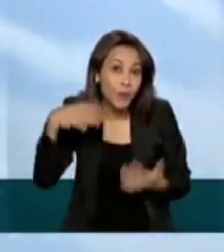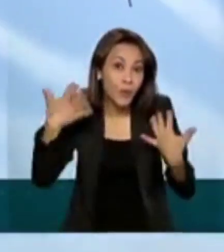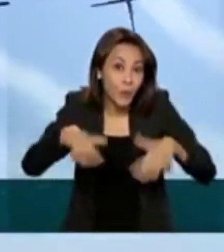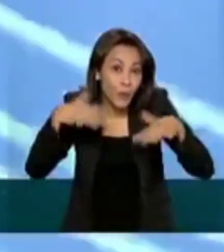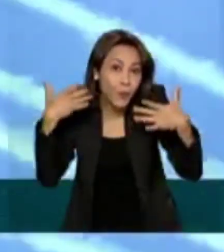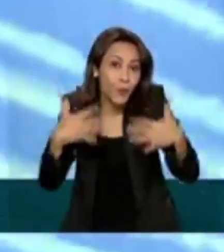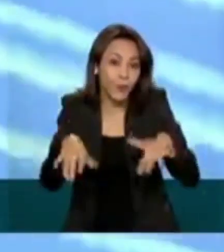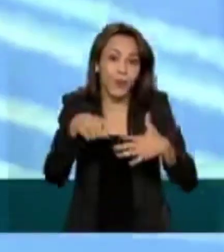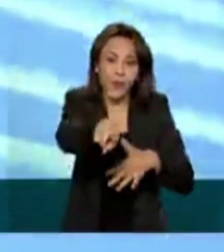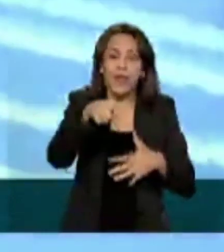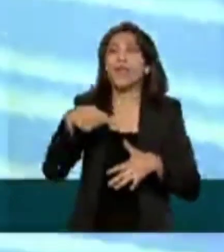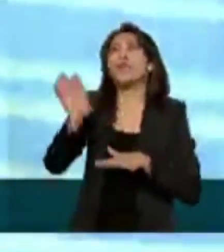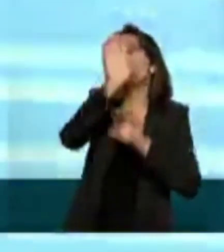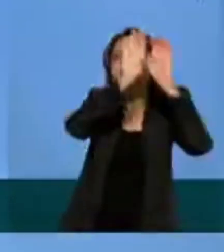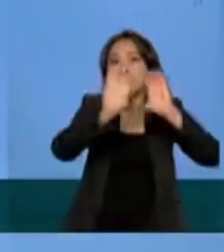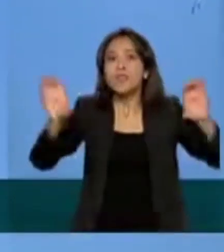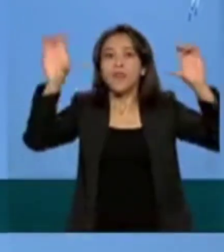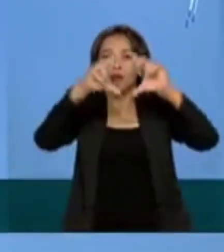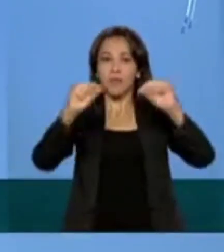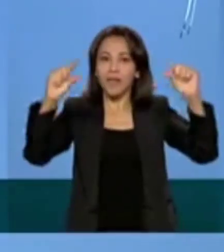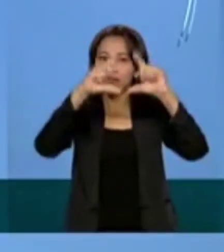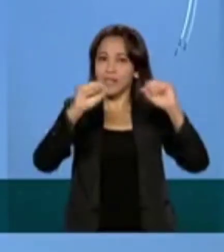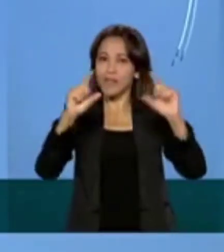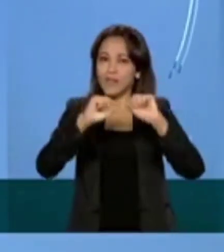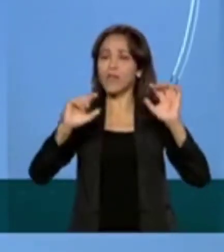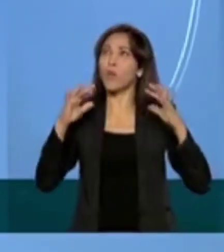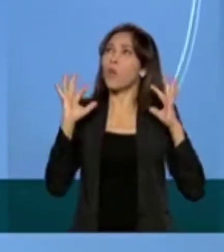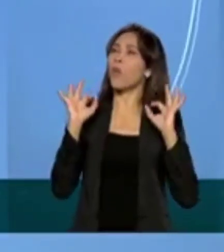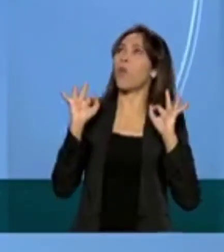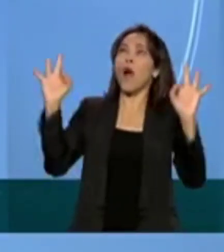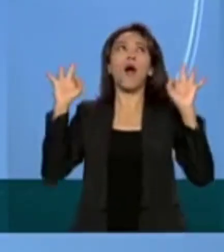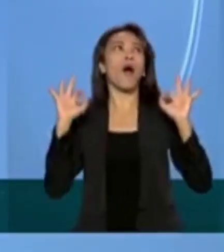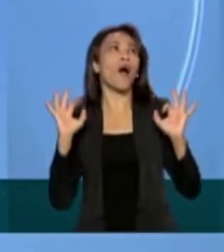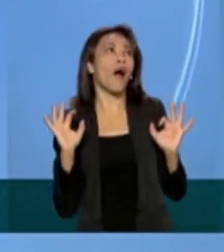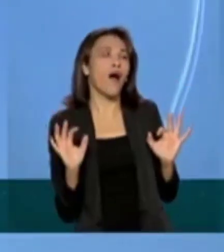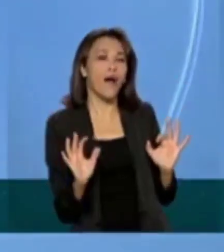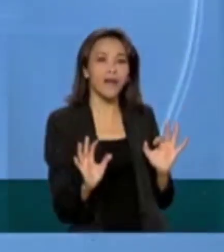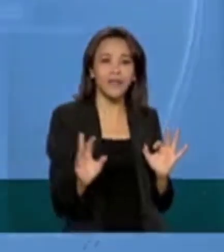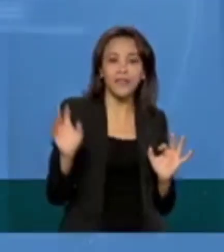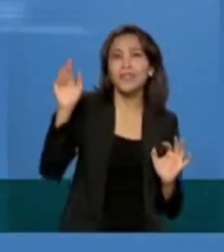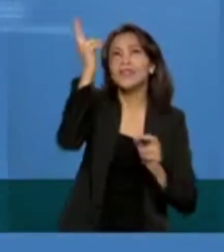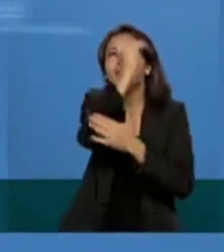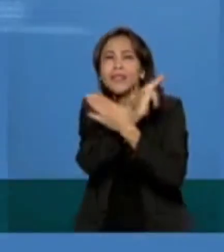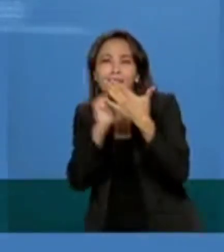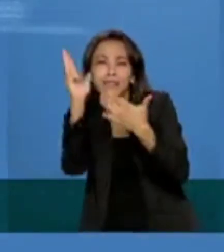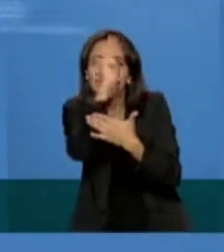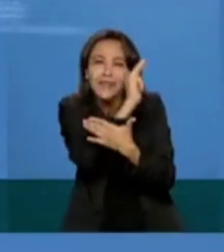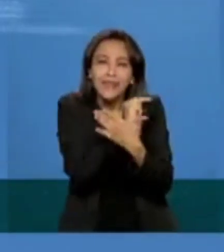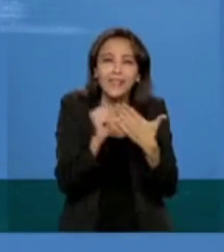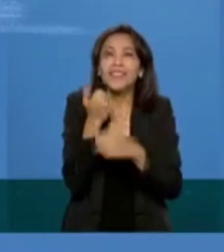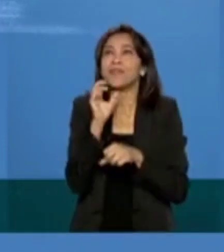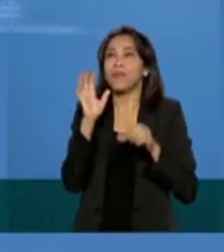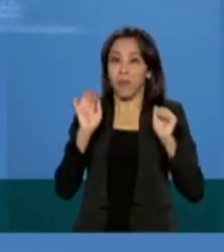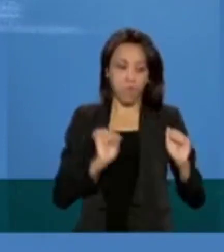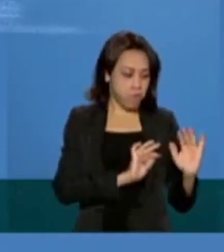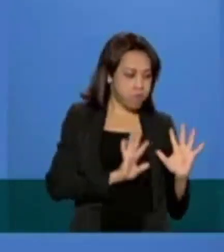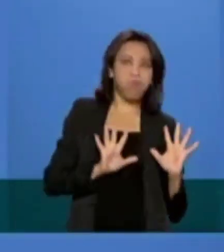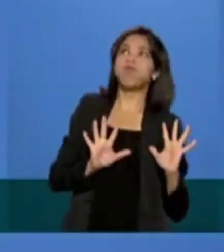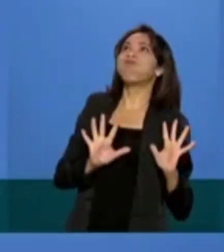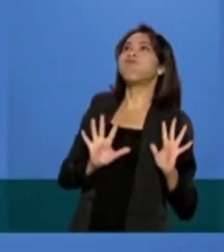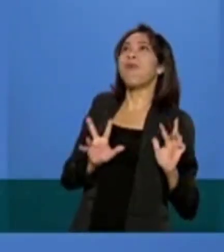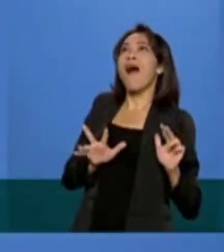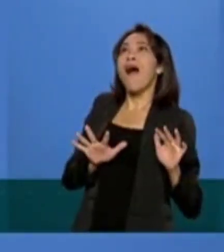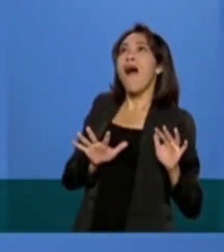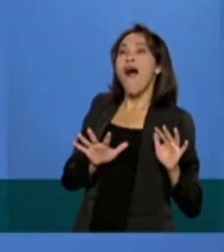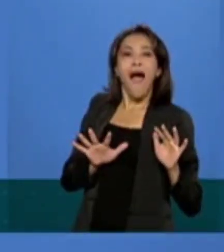pilotos fazem do céu de Brasília um verdadeiro palco de desenhos, sempre muito aguardados pelo público. E